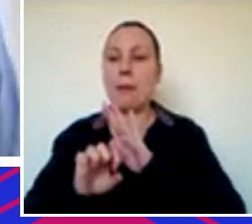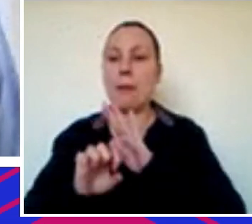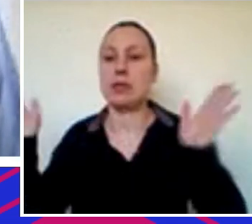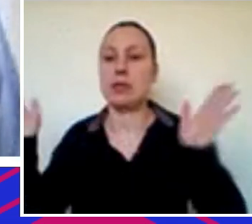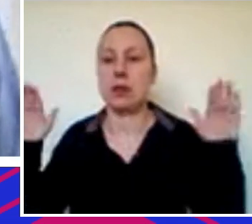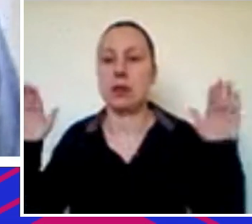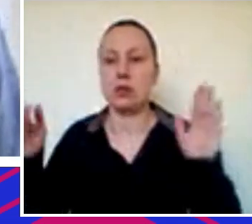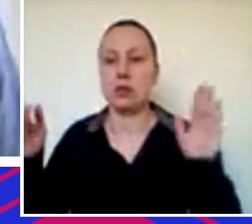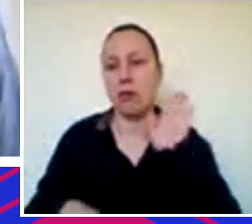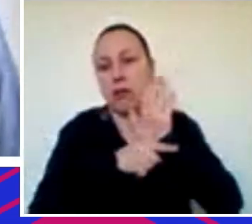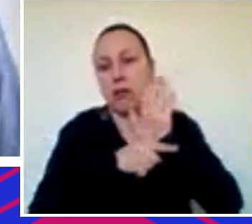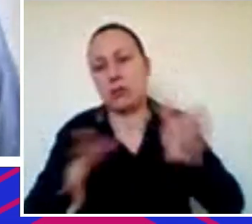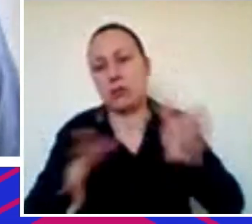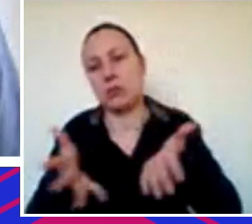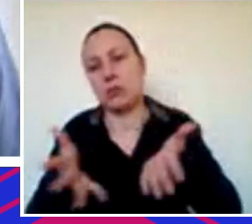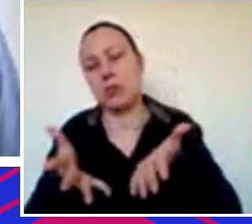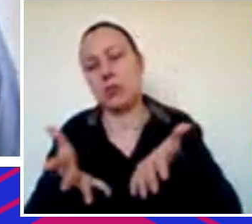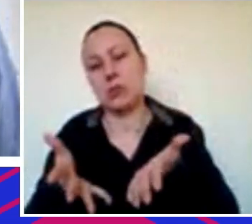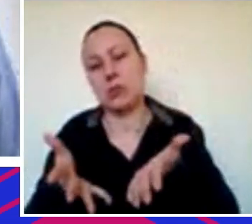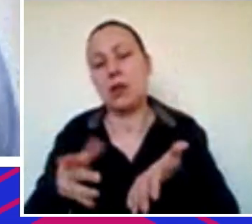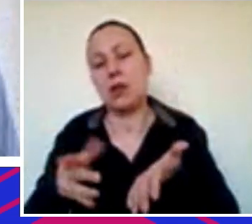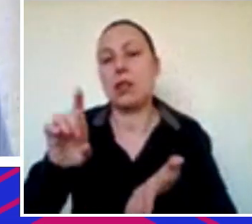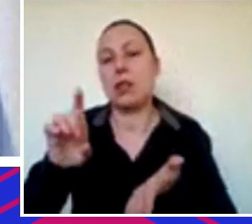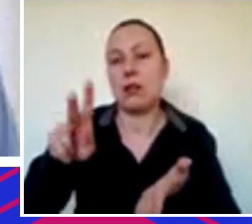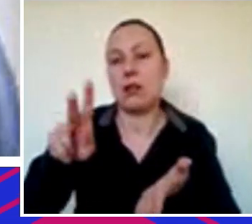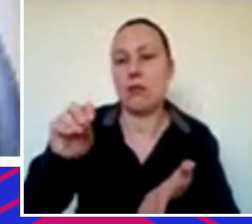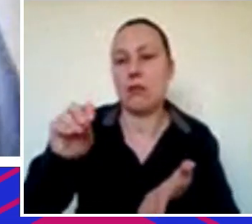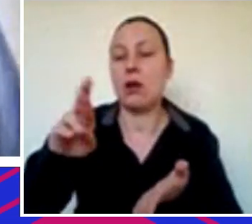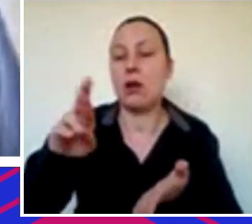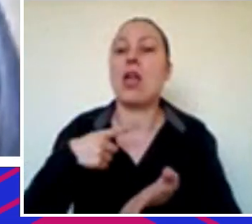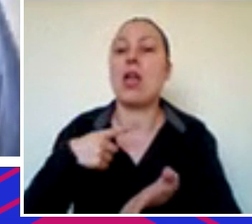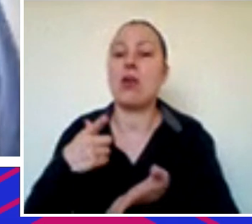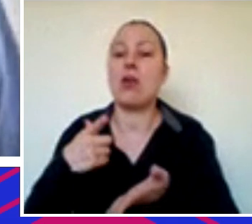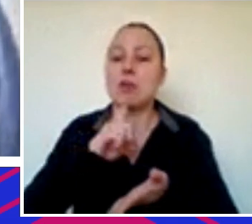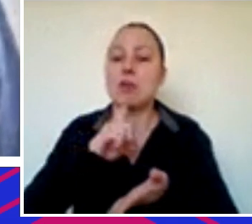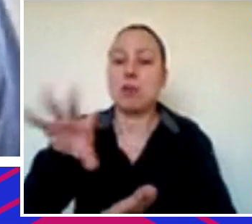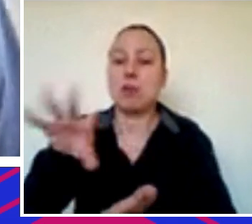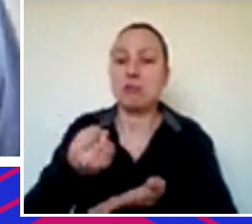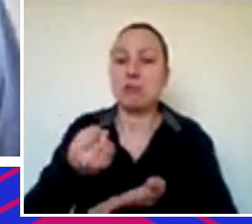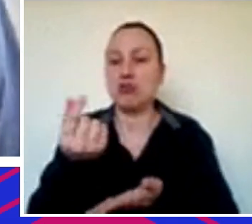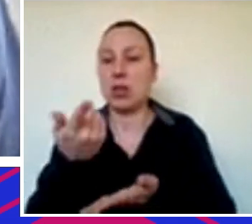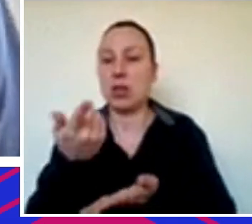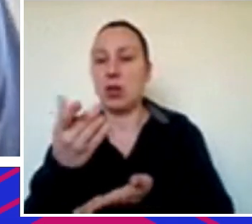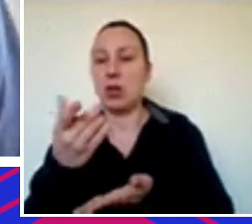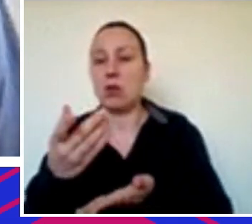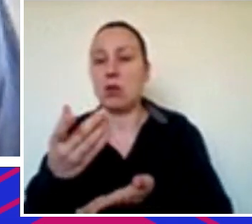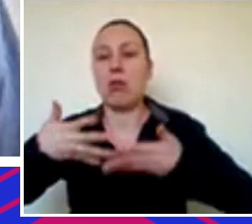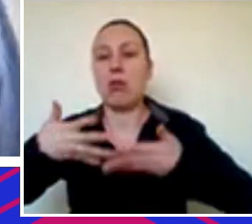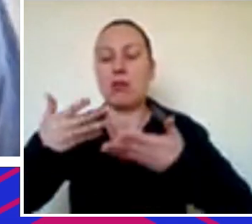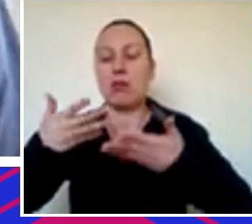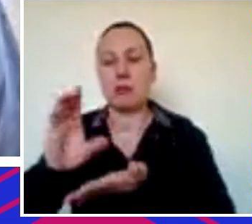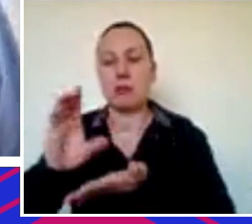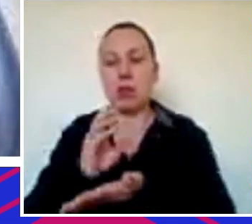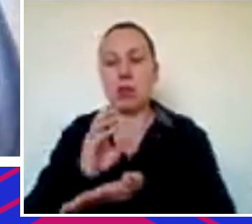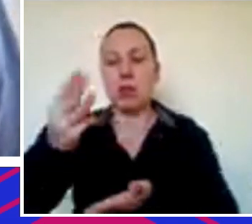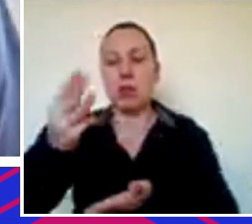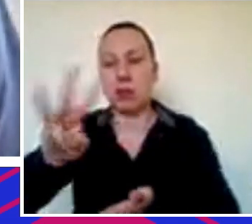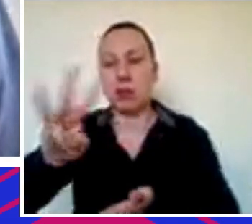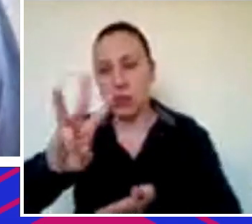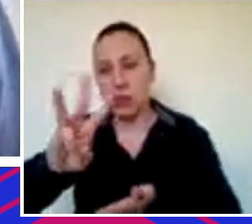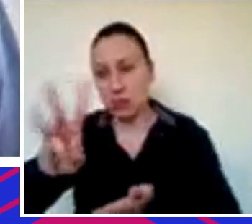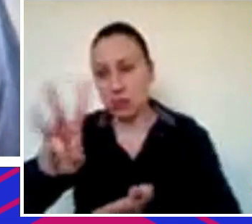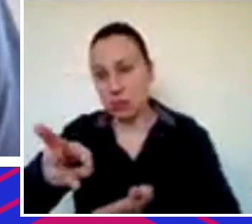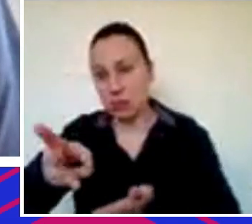inclusive, durante o processo seletivo do Endeavor, né, eu captei um recurso, na época, 3 milhões de reais, que era muita grana na época,